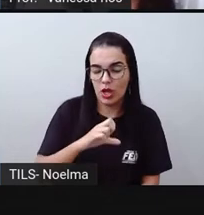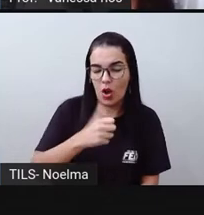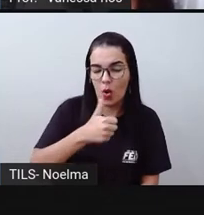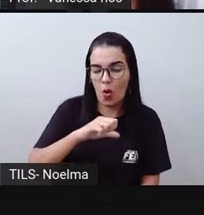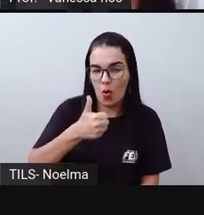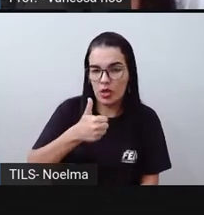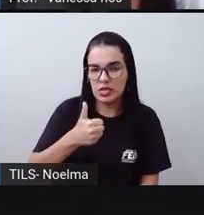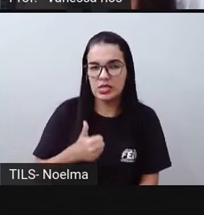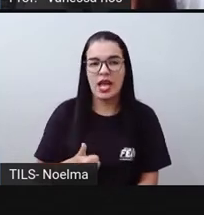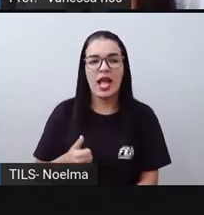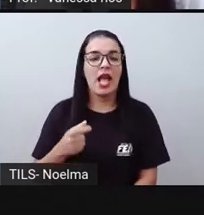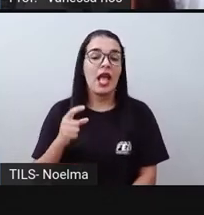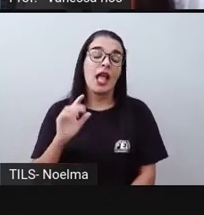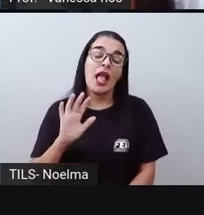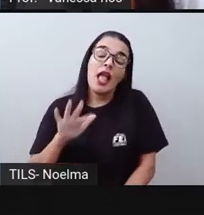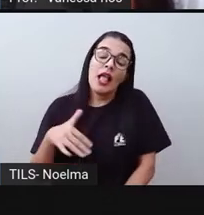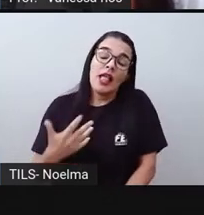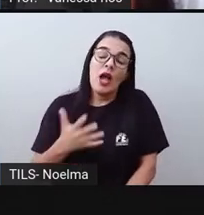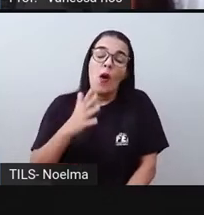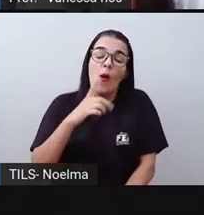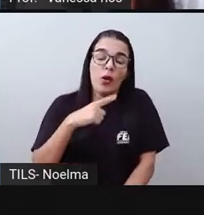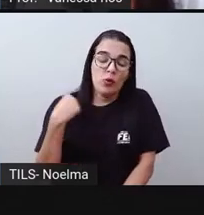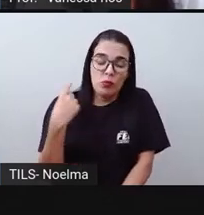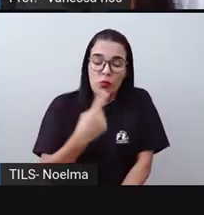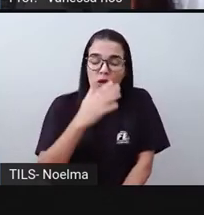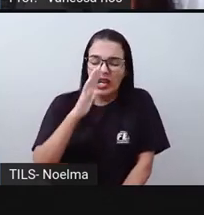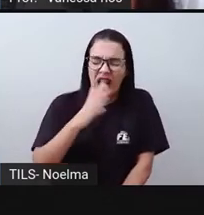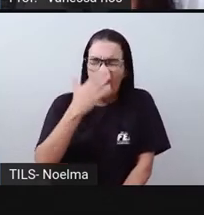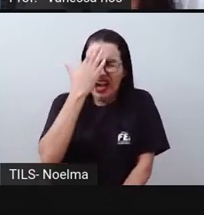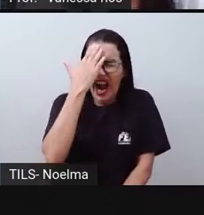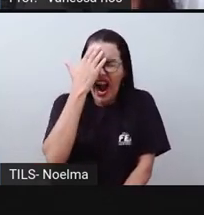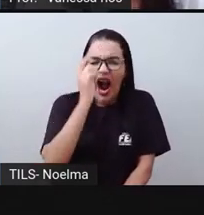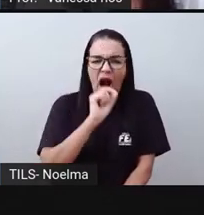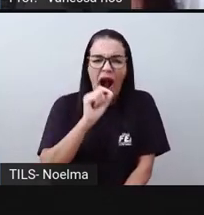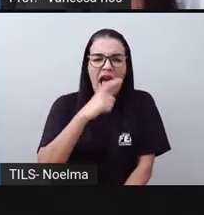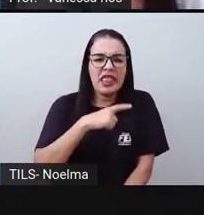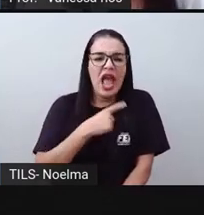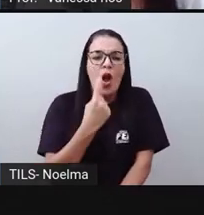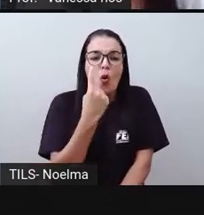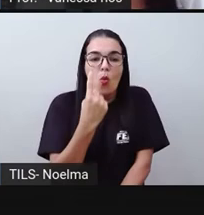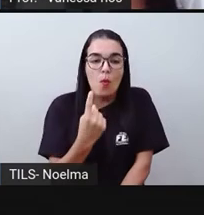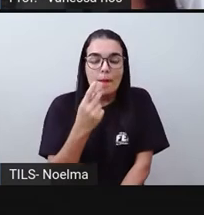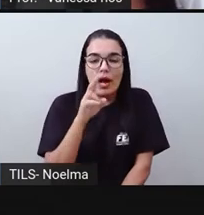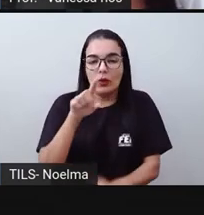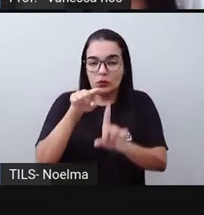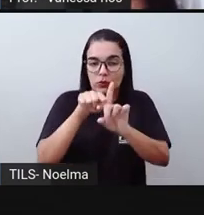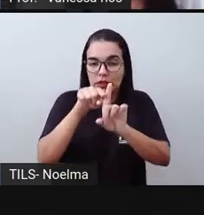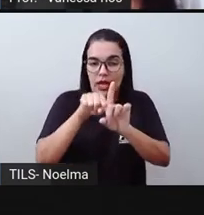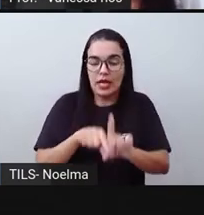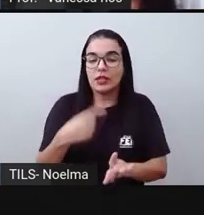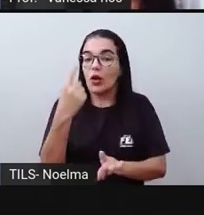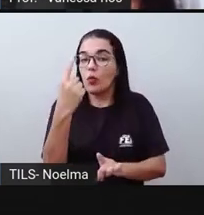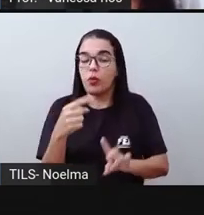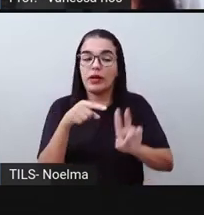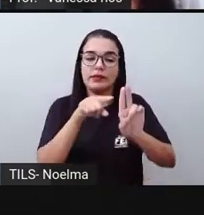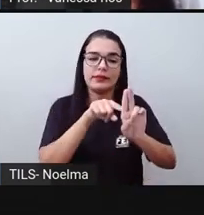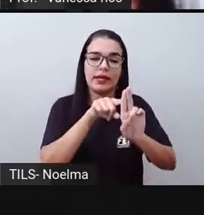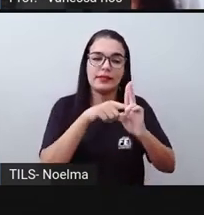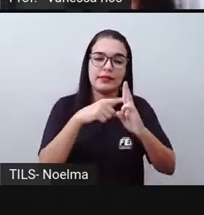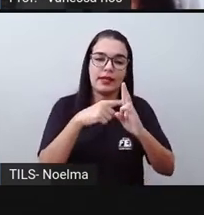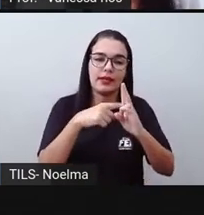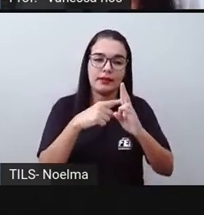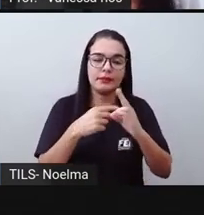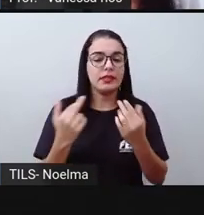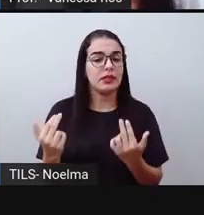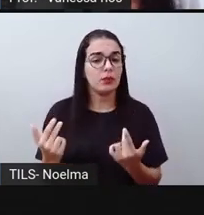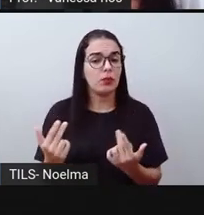unidades, a gente já entende que nós temos uma unidade e uma dezena. Do mesmo forma, quando a gente